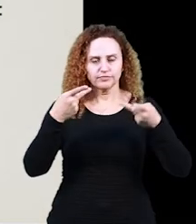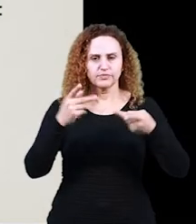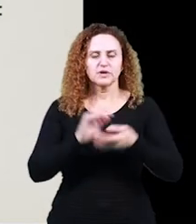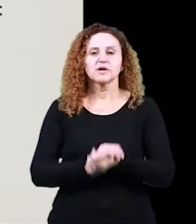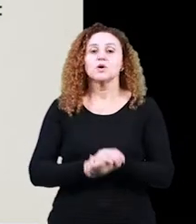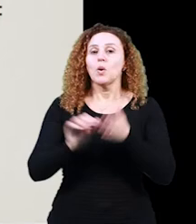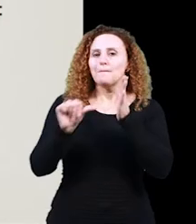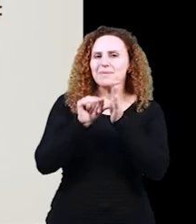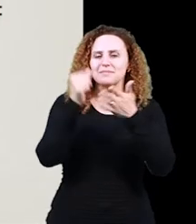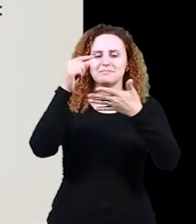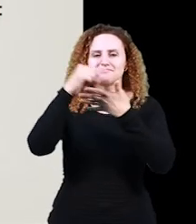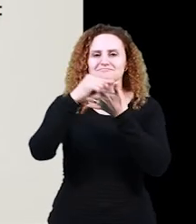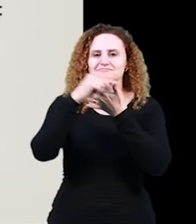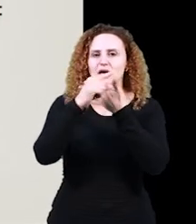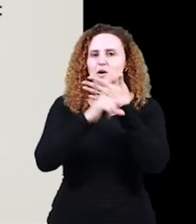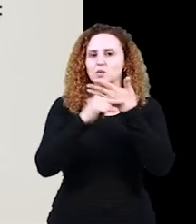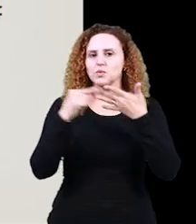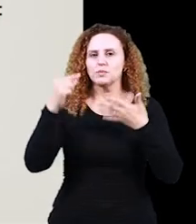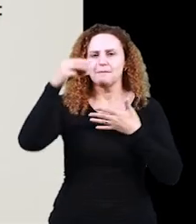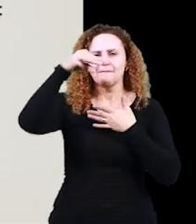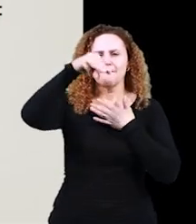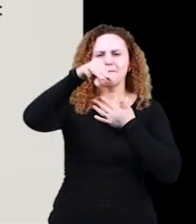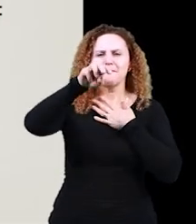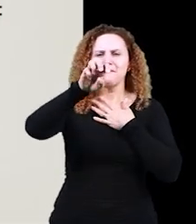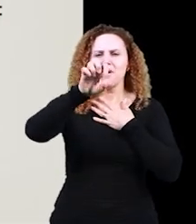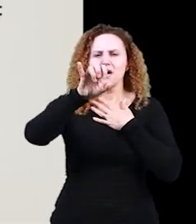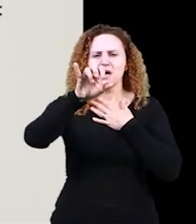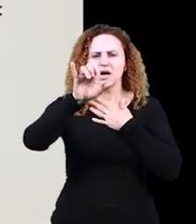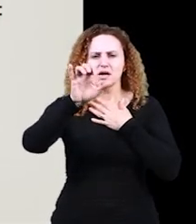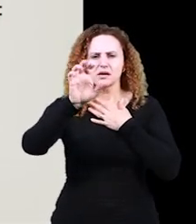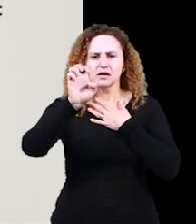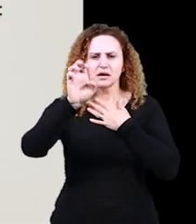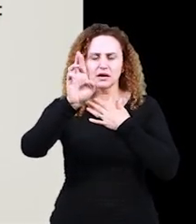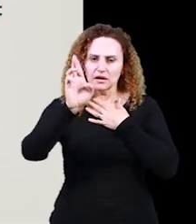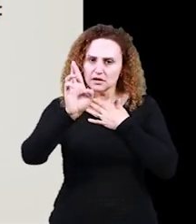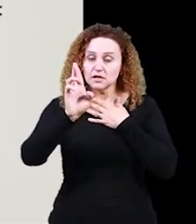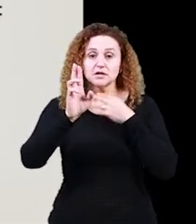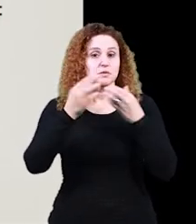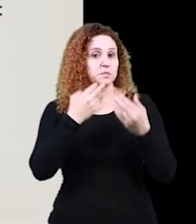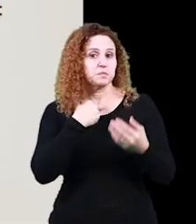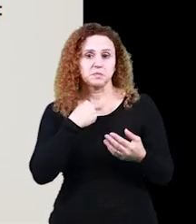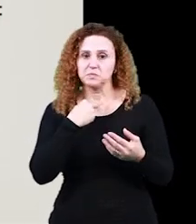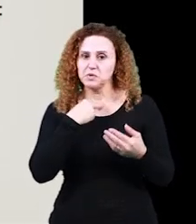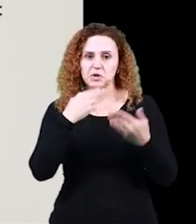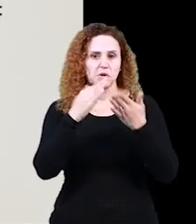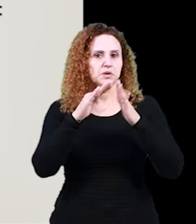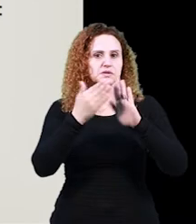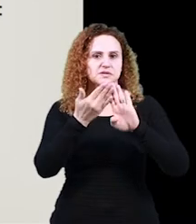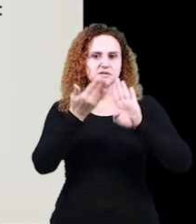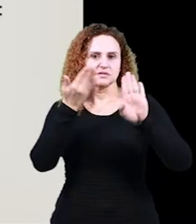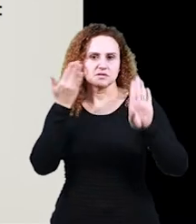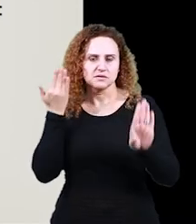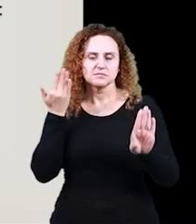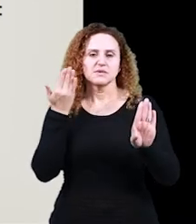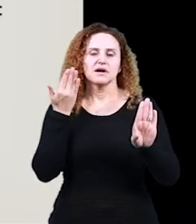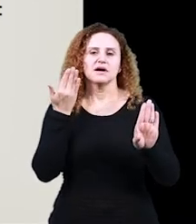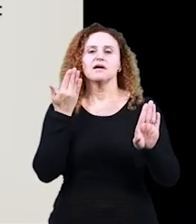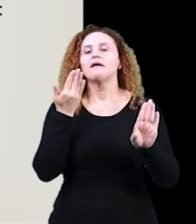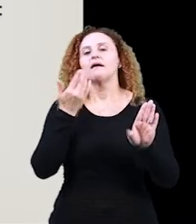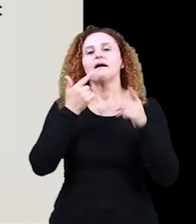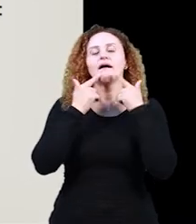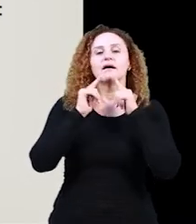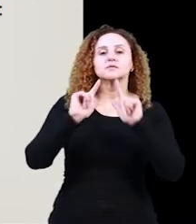deles é o Meie, que defendia que não se pode separar a história das línguas da história da cultura e da história da